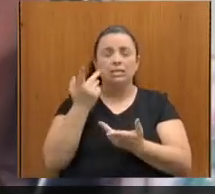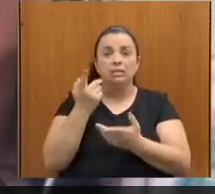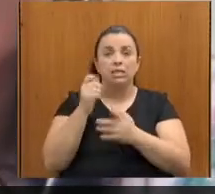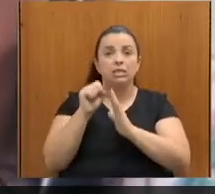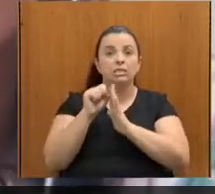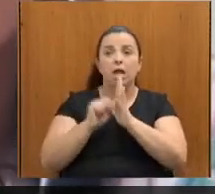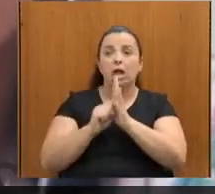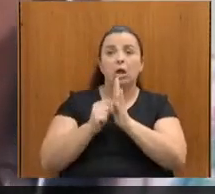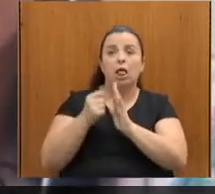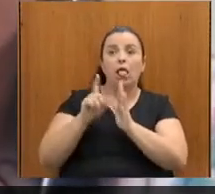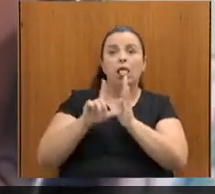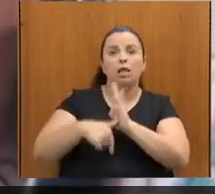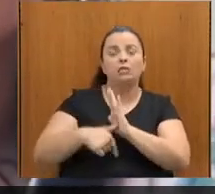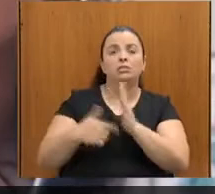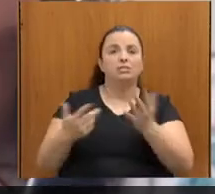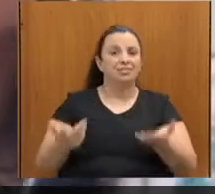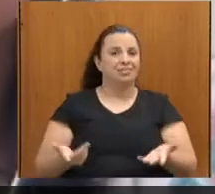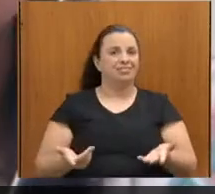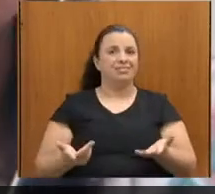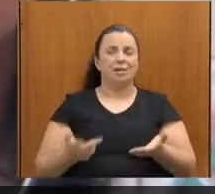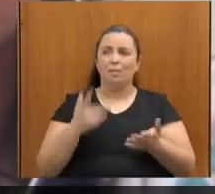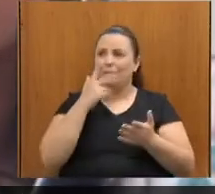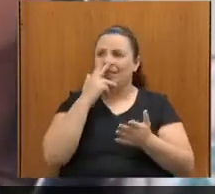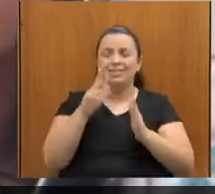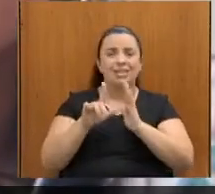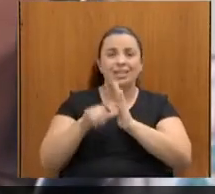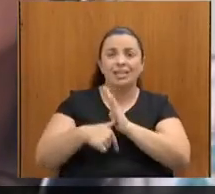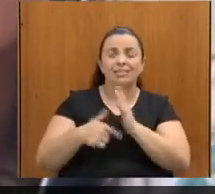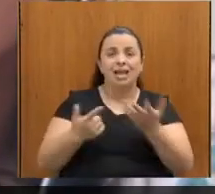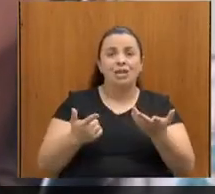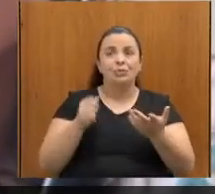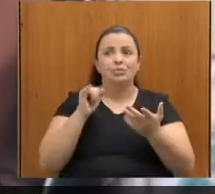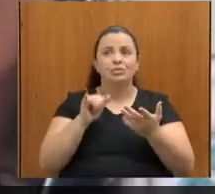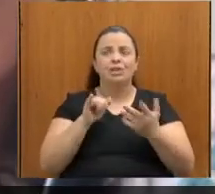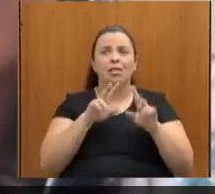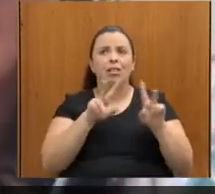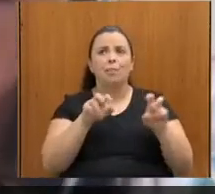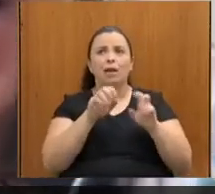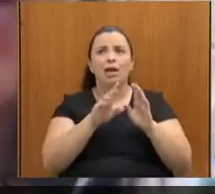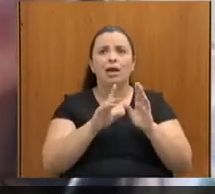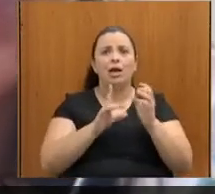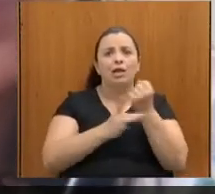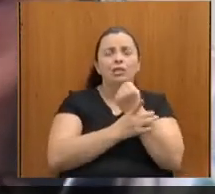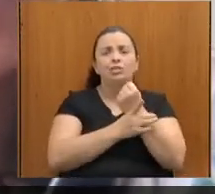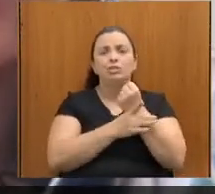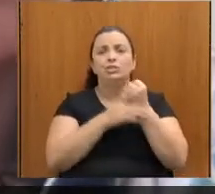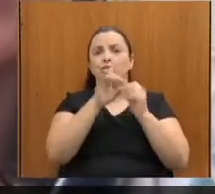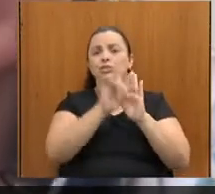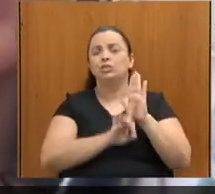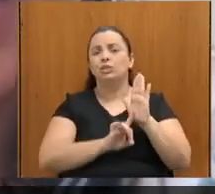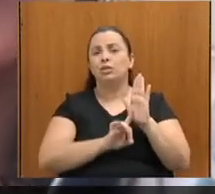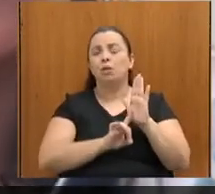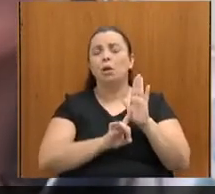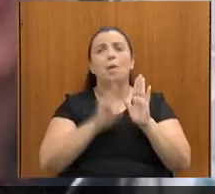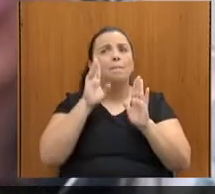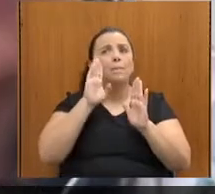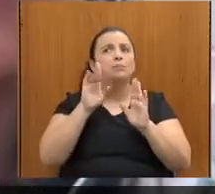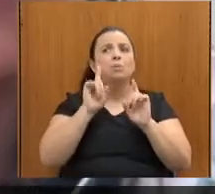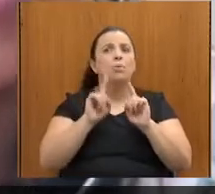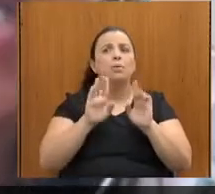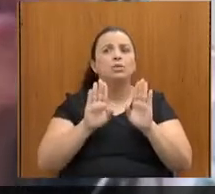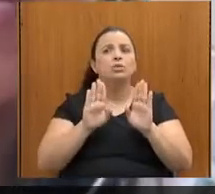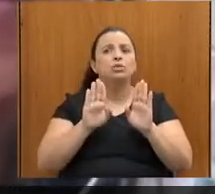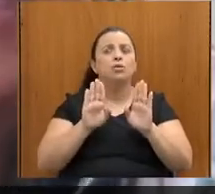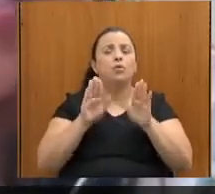pensa em garantia de direito, especialmente quando a gente pensa, por exemplo, no acesso ao trabalho. Então, trabalhar, discutir a